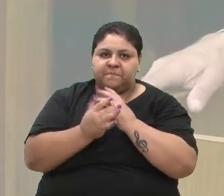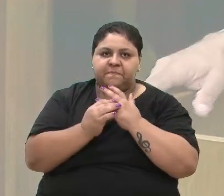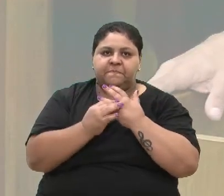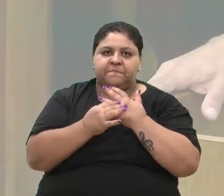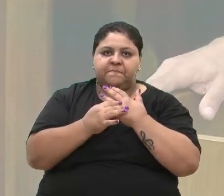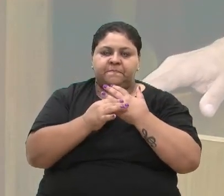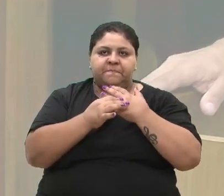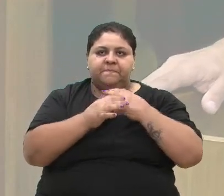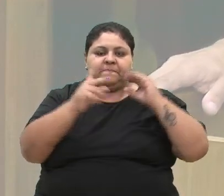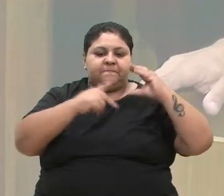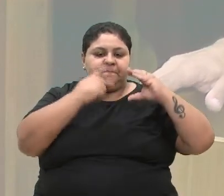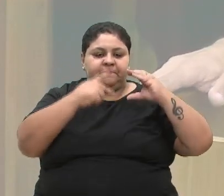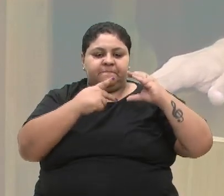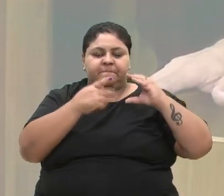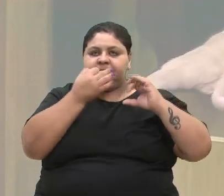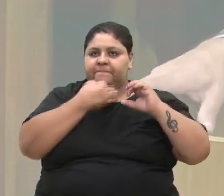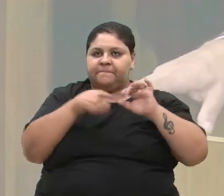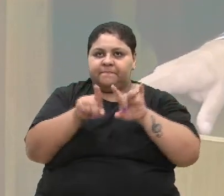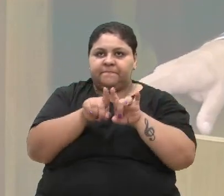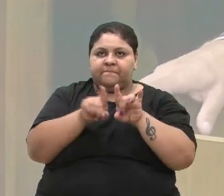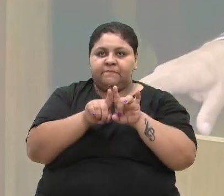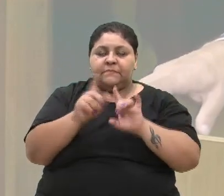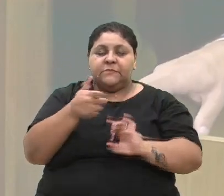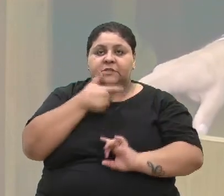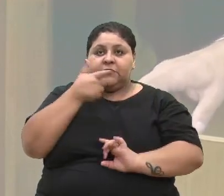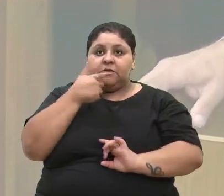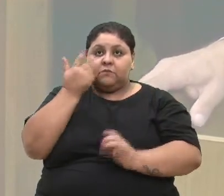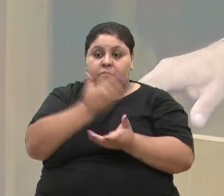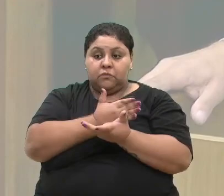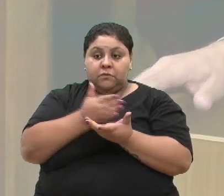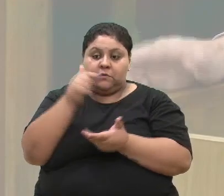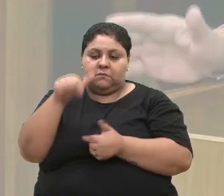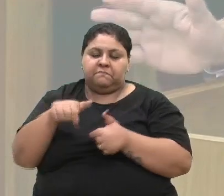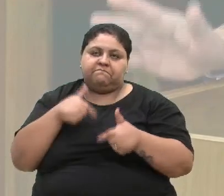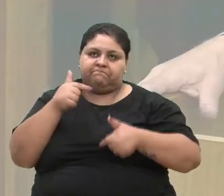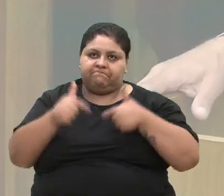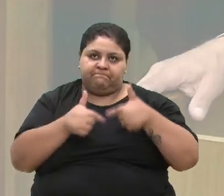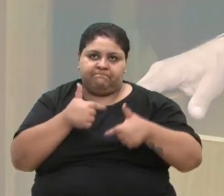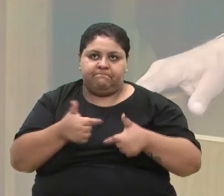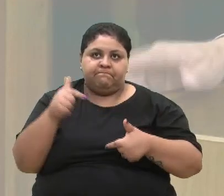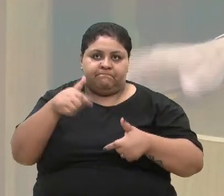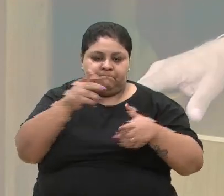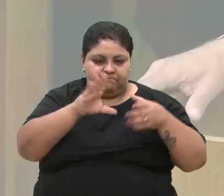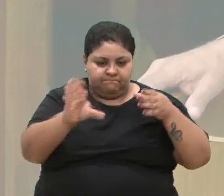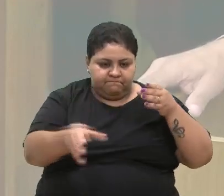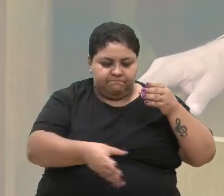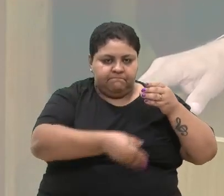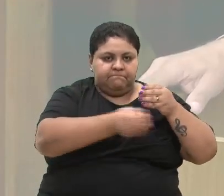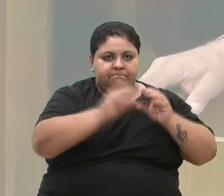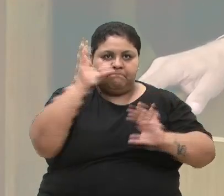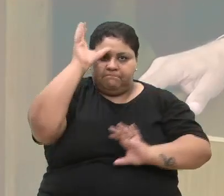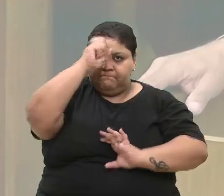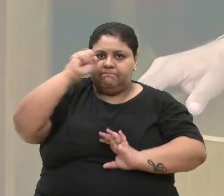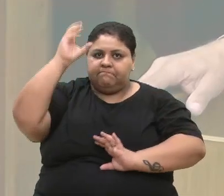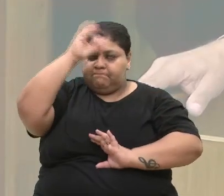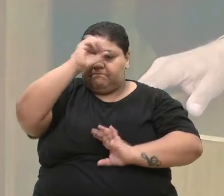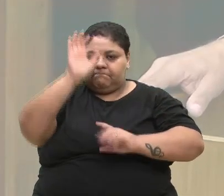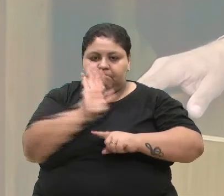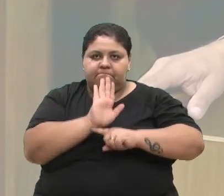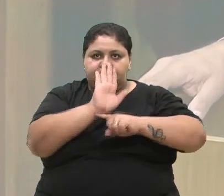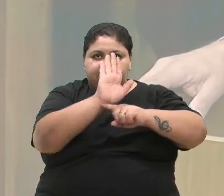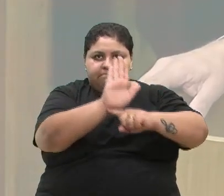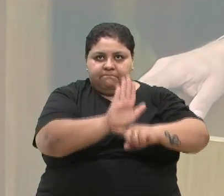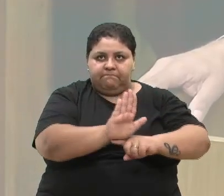Câmara, tenho dito desde que cheguei aqui que estou aqui para somar, para aprender e para contribuir.